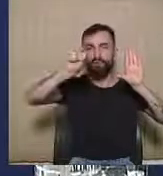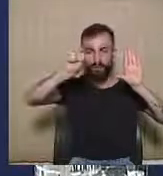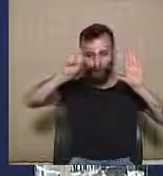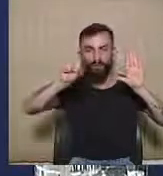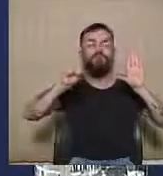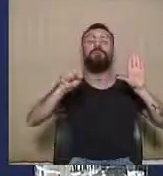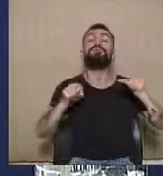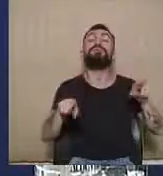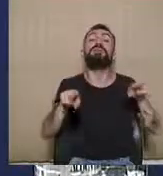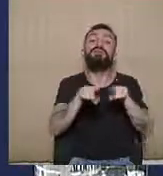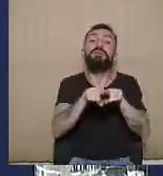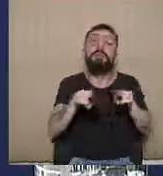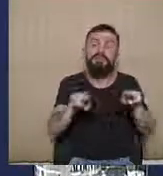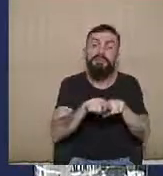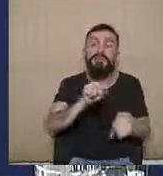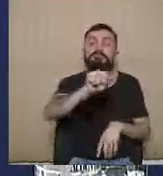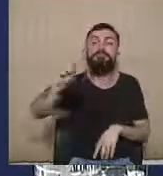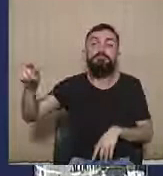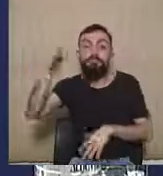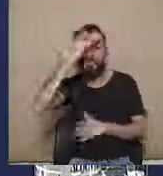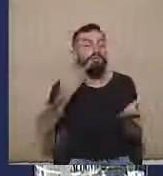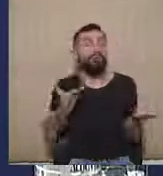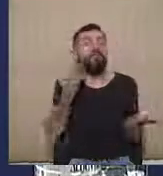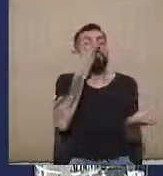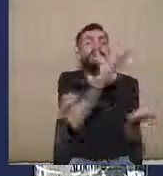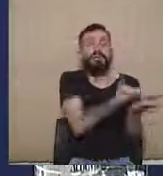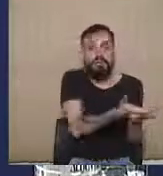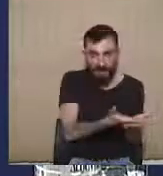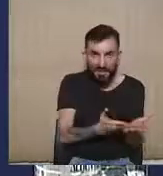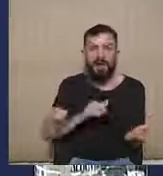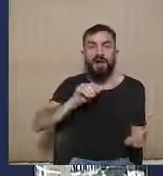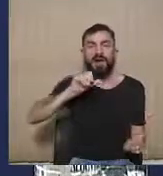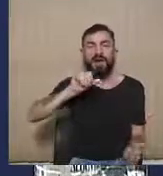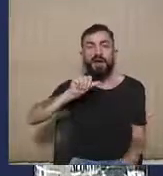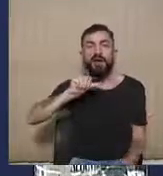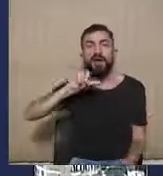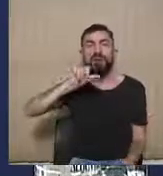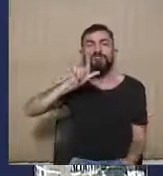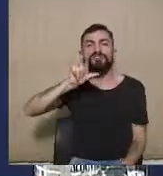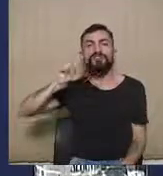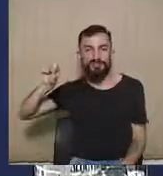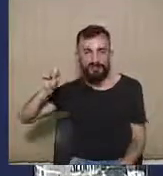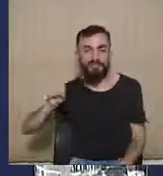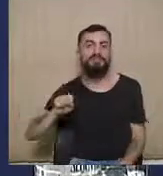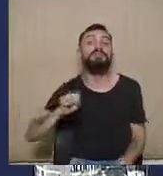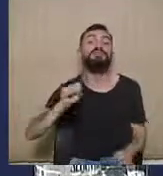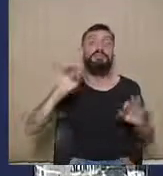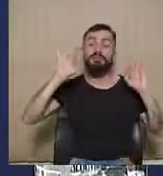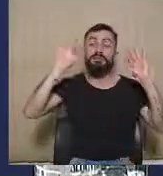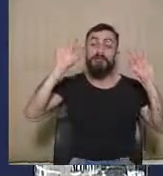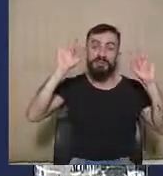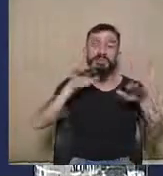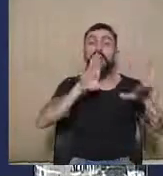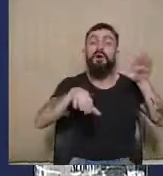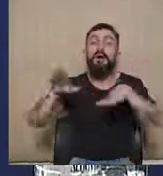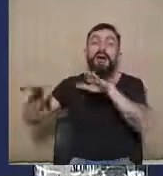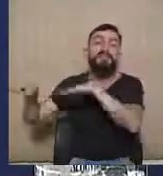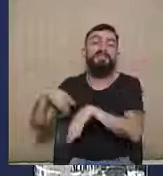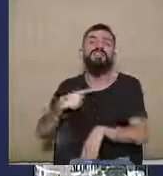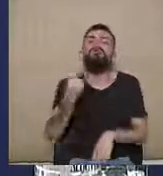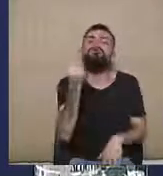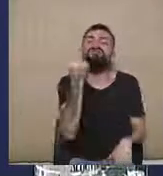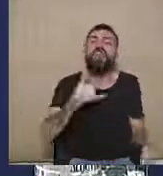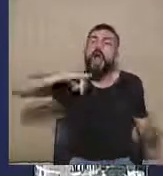as representações especiais, as AIGs, que são as ações que são tendentes a apurar abuso de poder econômico,